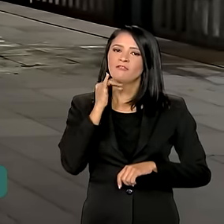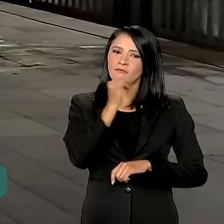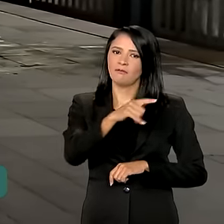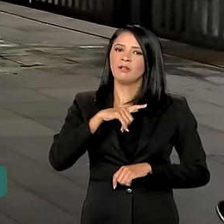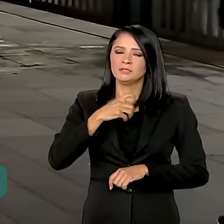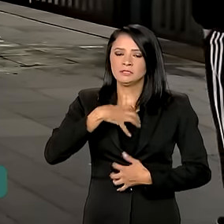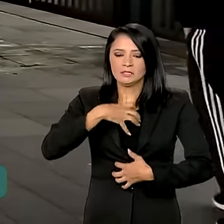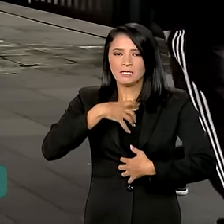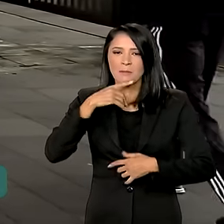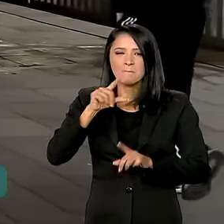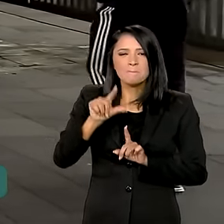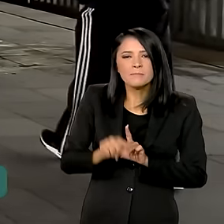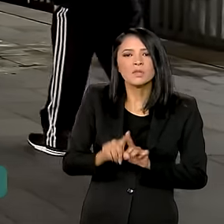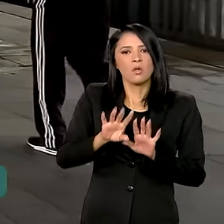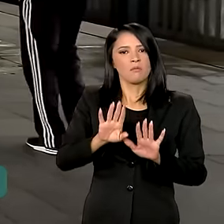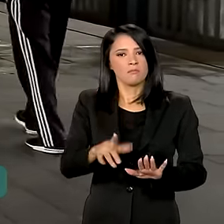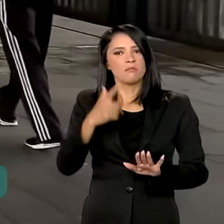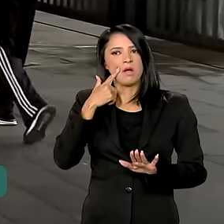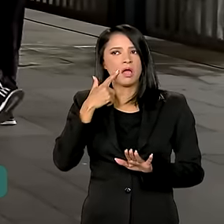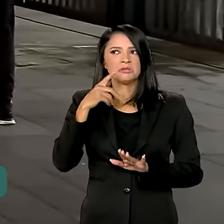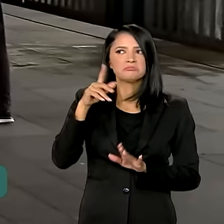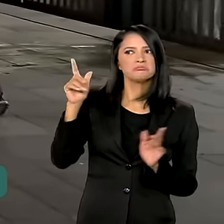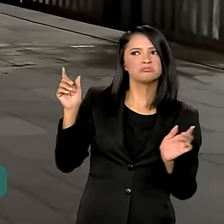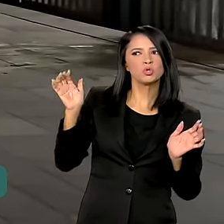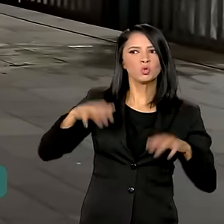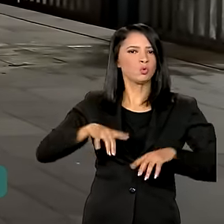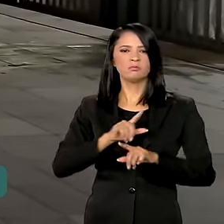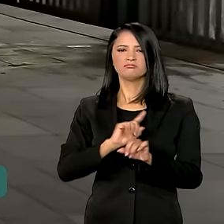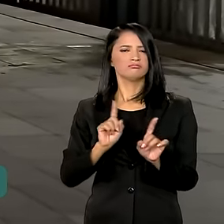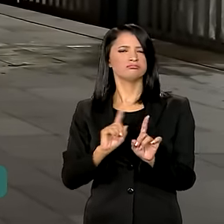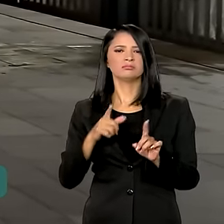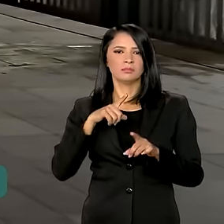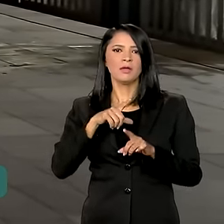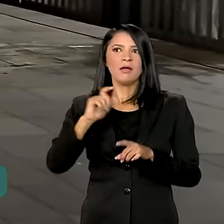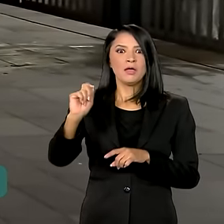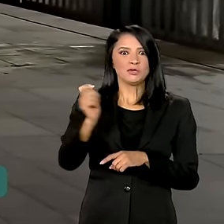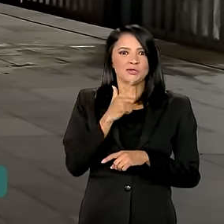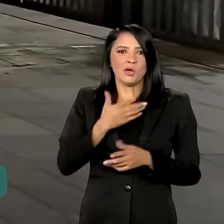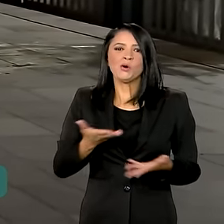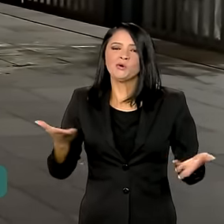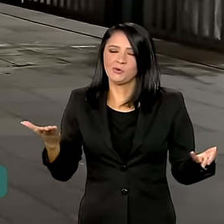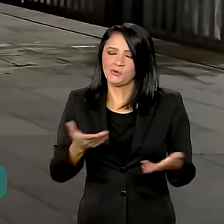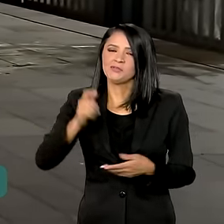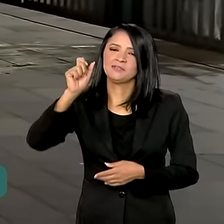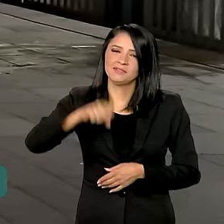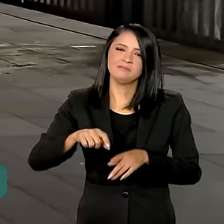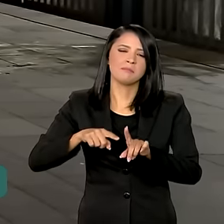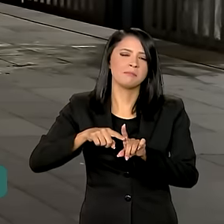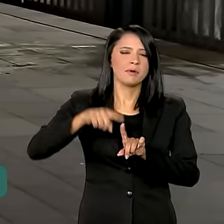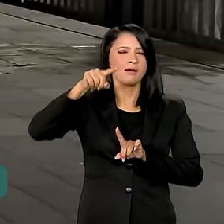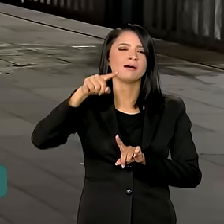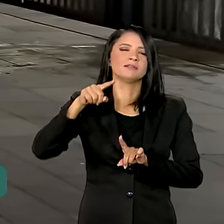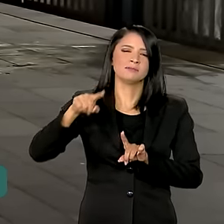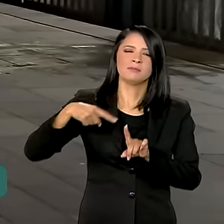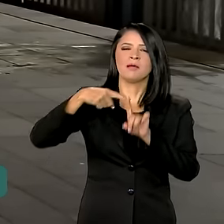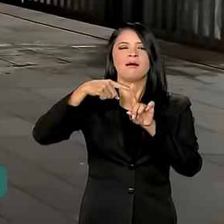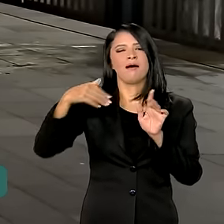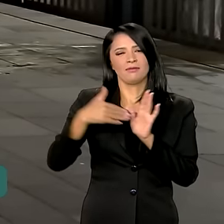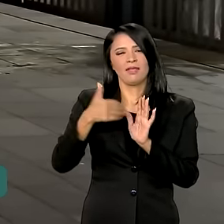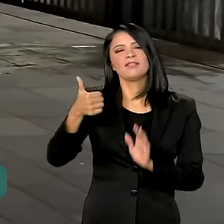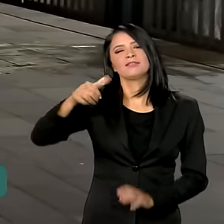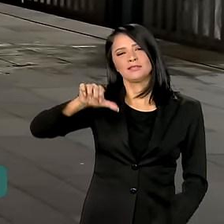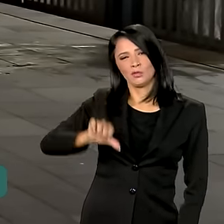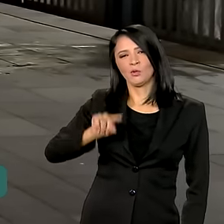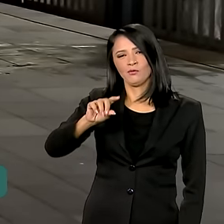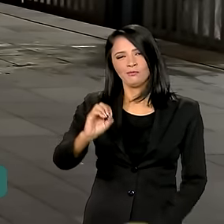térmica está um pouco menor, mas não há previsão de chuva e há, inclusive, previsão de sol para dia de hoje. A máxima deve estar lá até os 19 graus